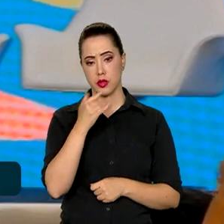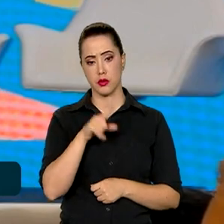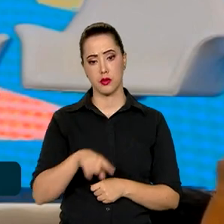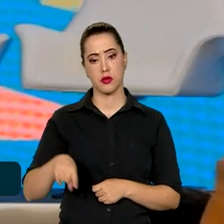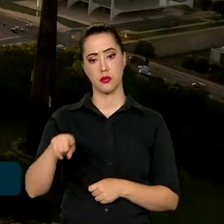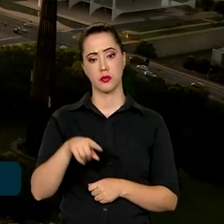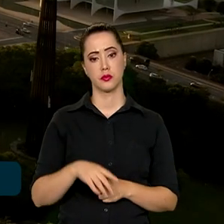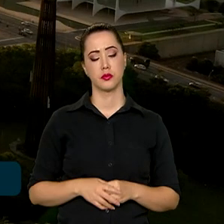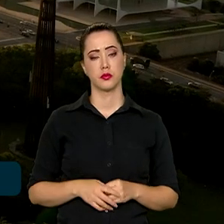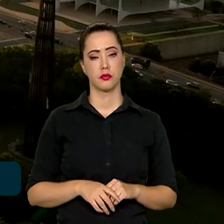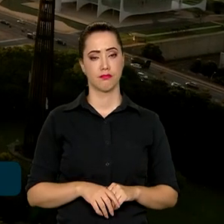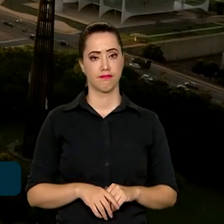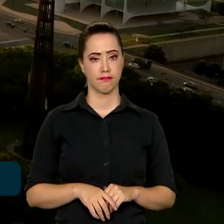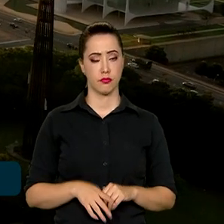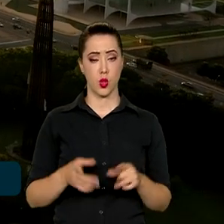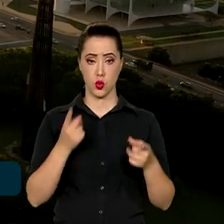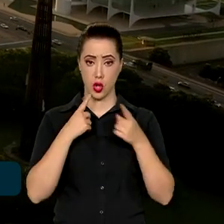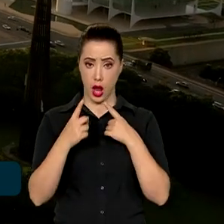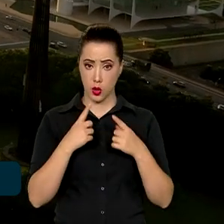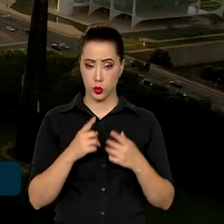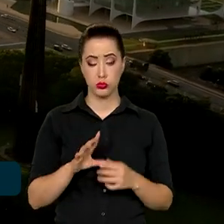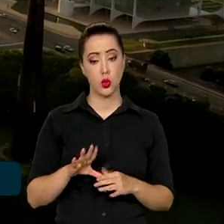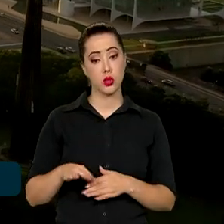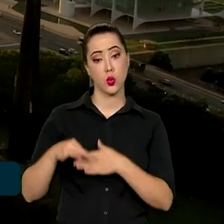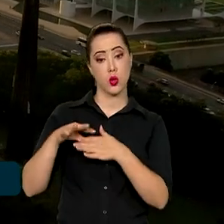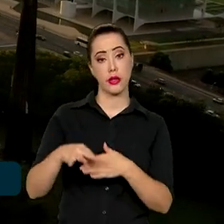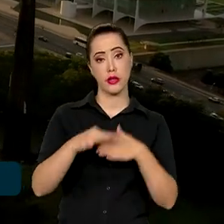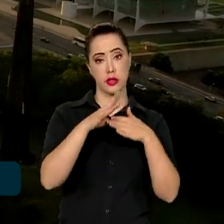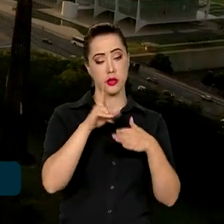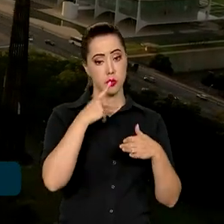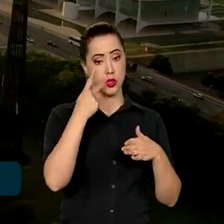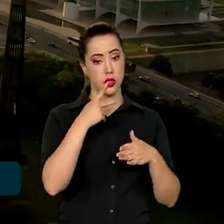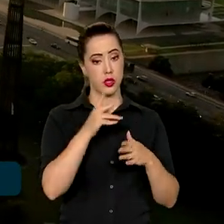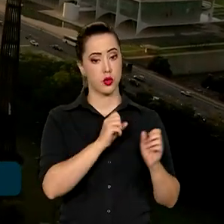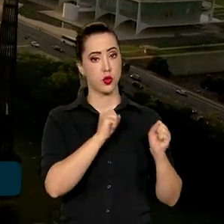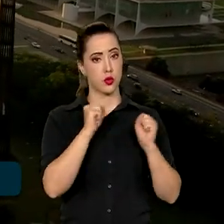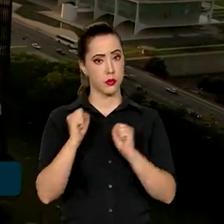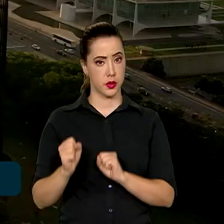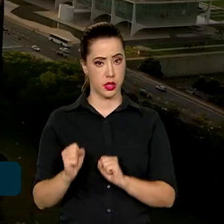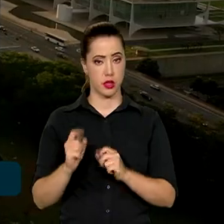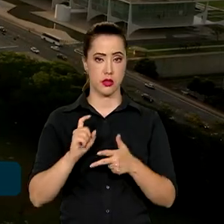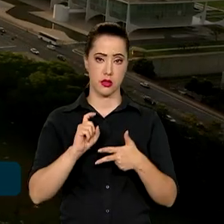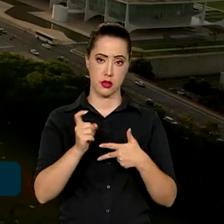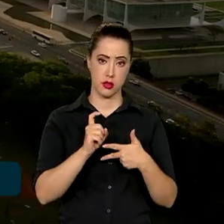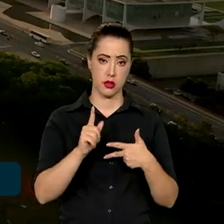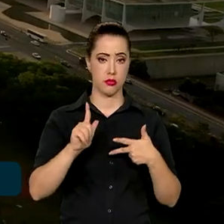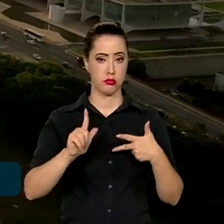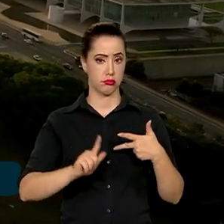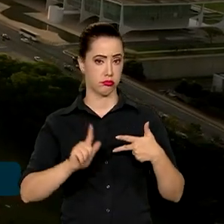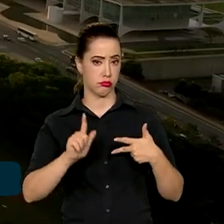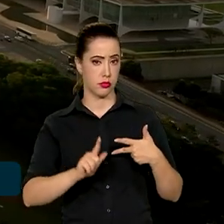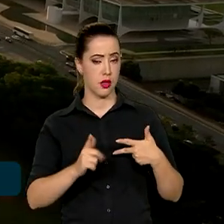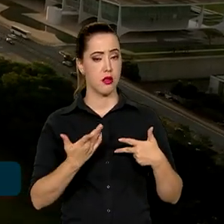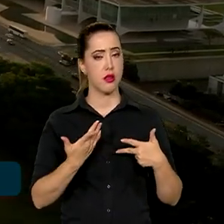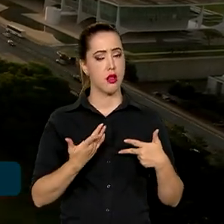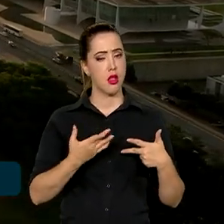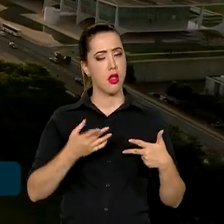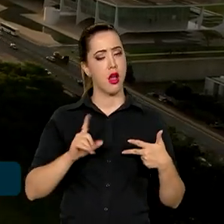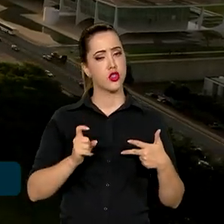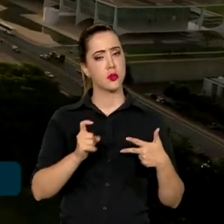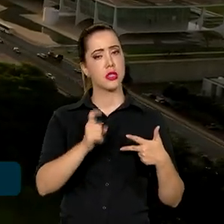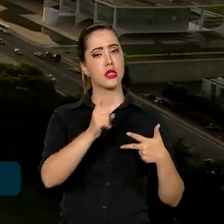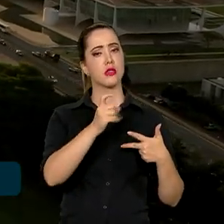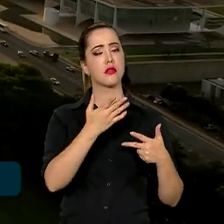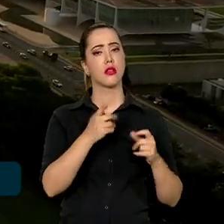O diálogo entre lideranças políticas dos poderes executivo e legislativo, gestores